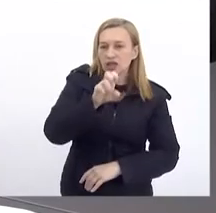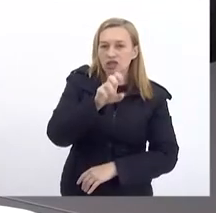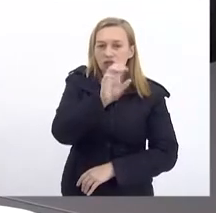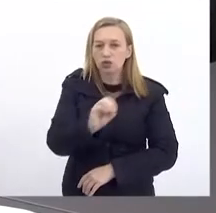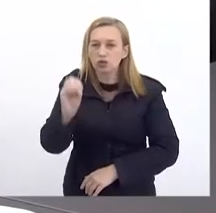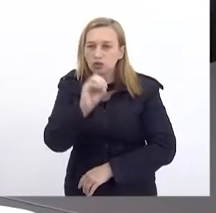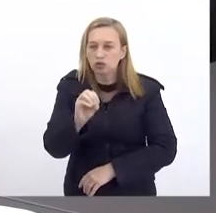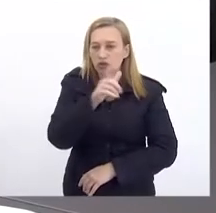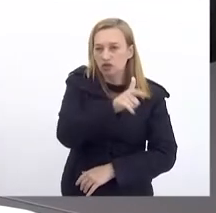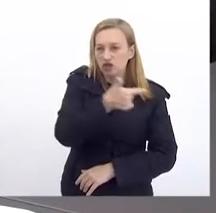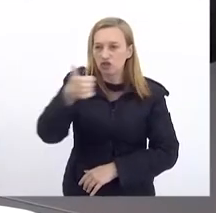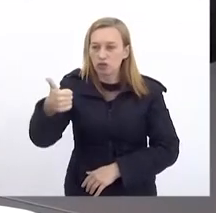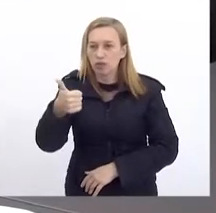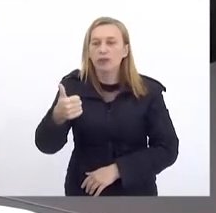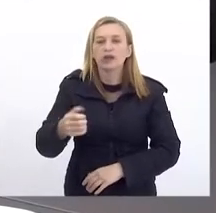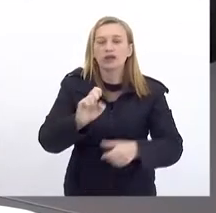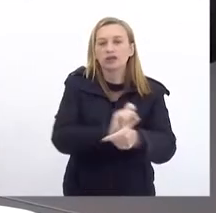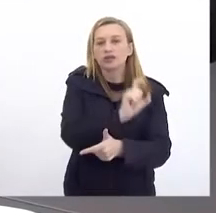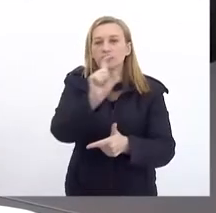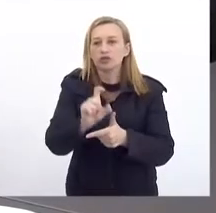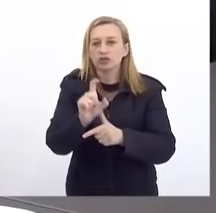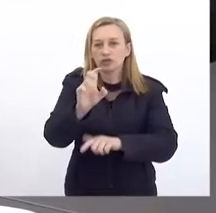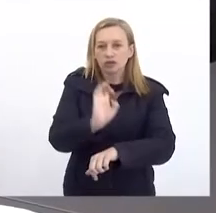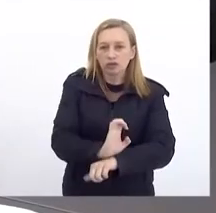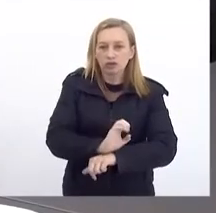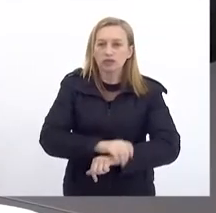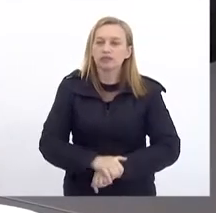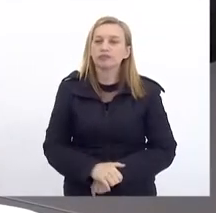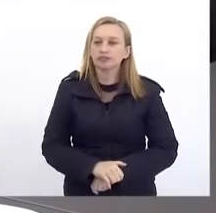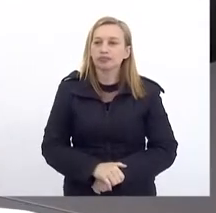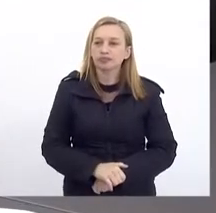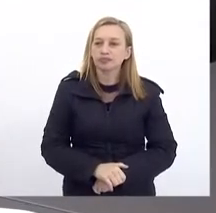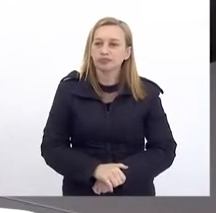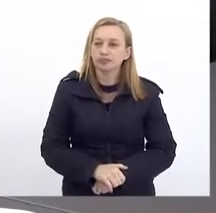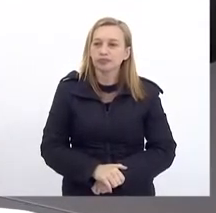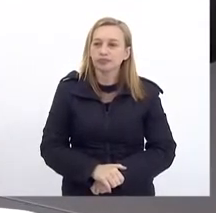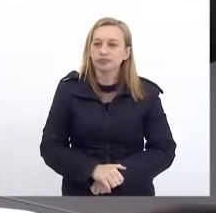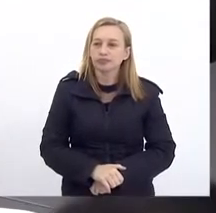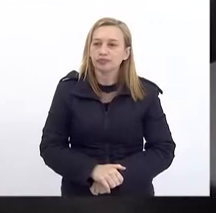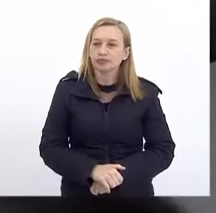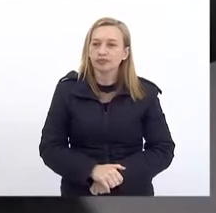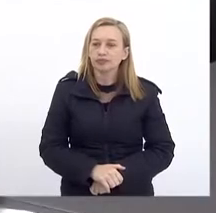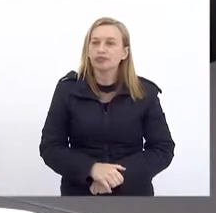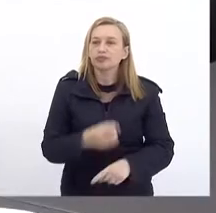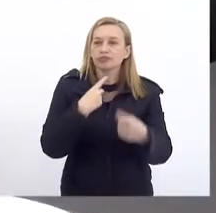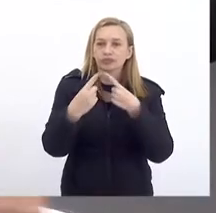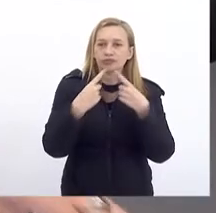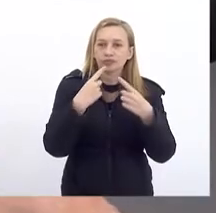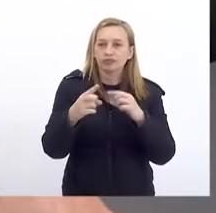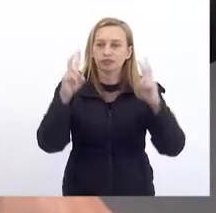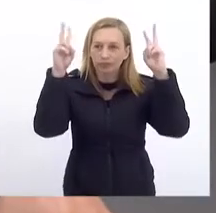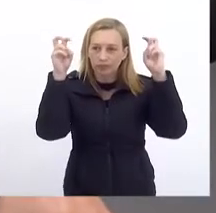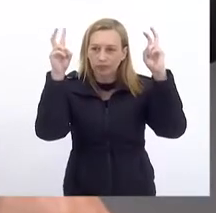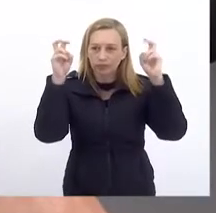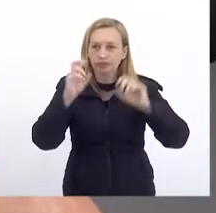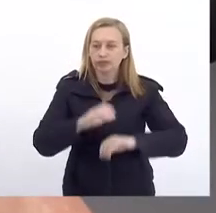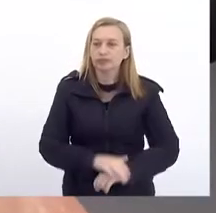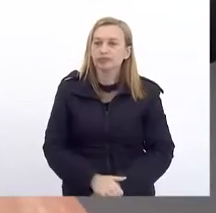de exposição pelo Executivo Estadual e respectiva discussão sobre os seguintes temas